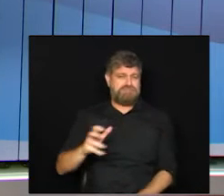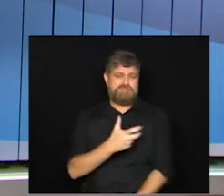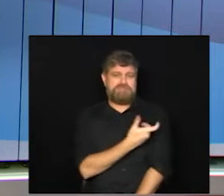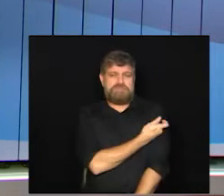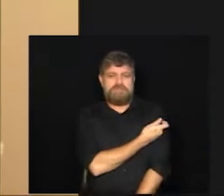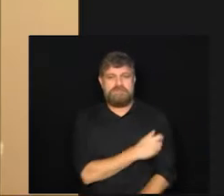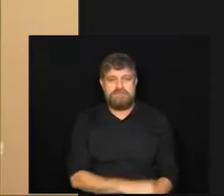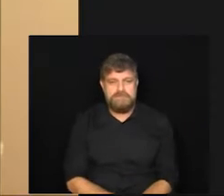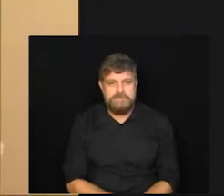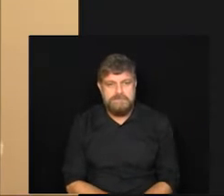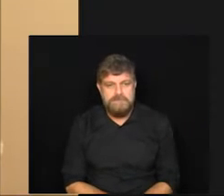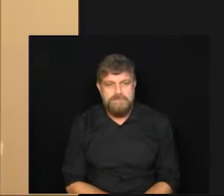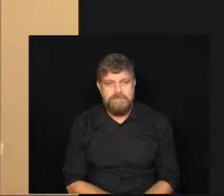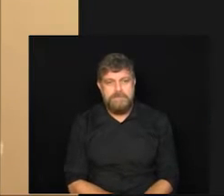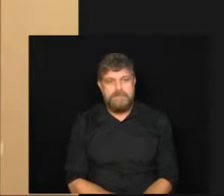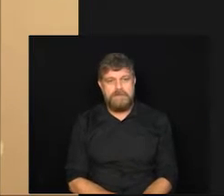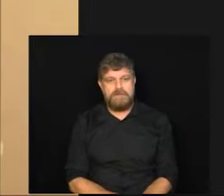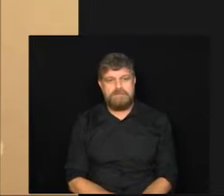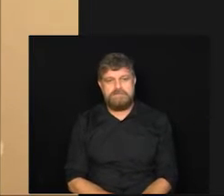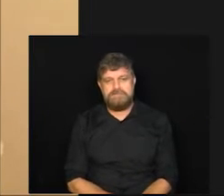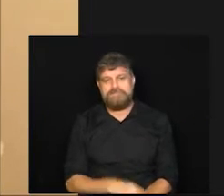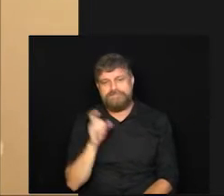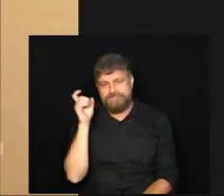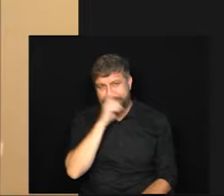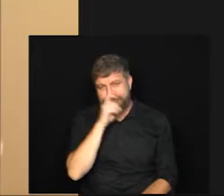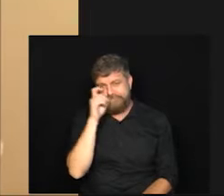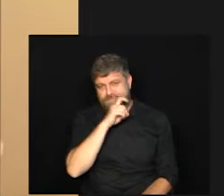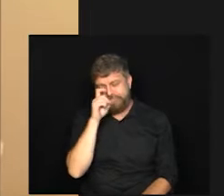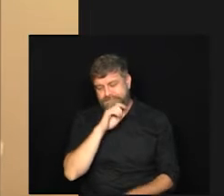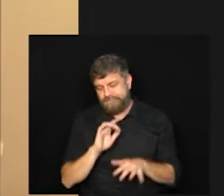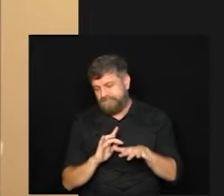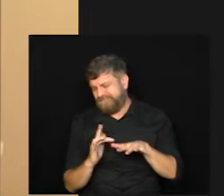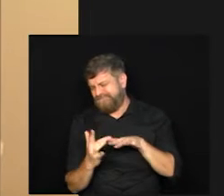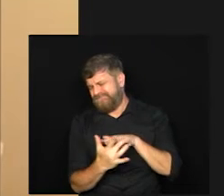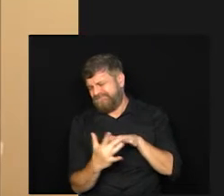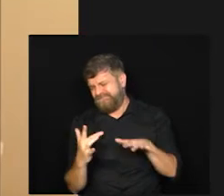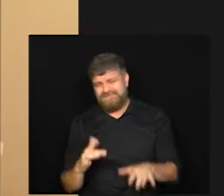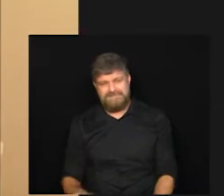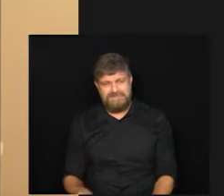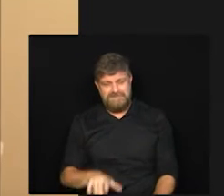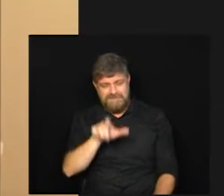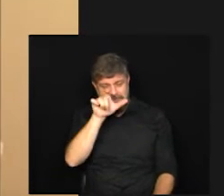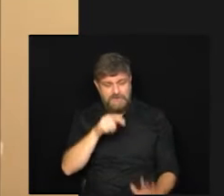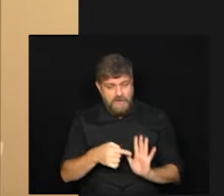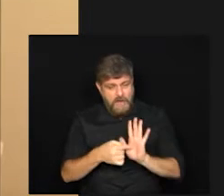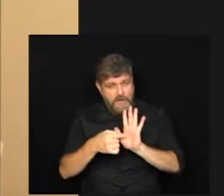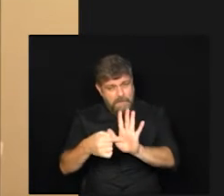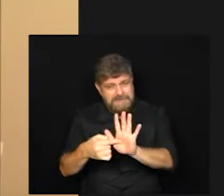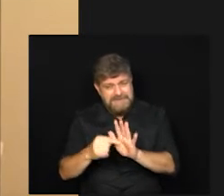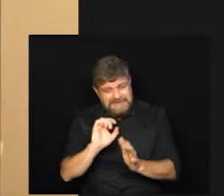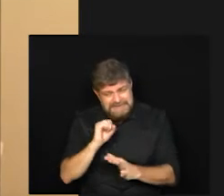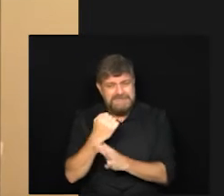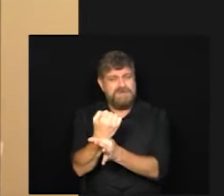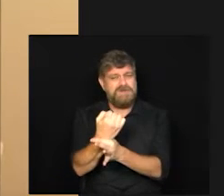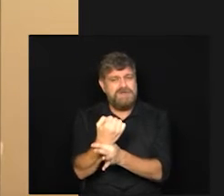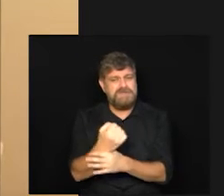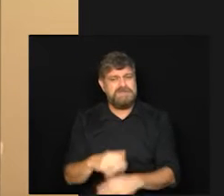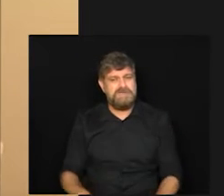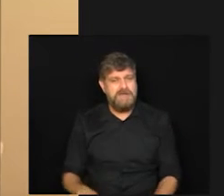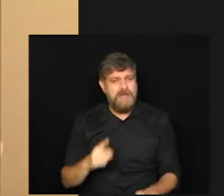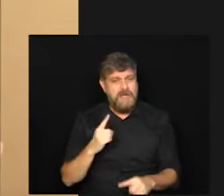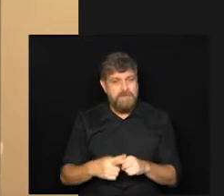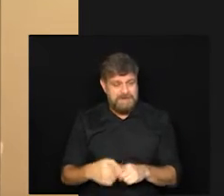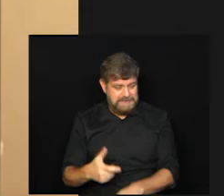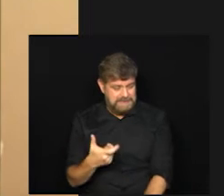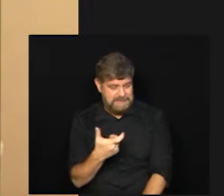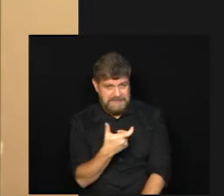é muita fake news no sentido de não mostrar uma segurança porque essa